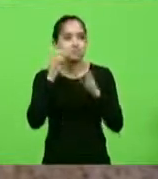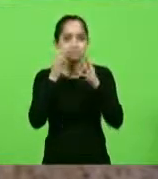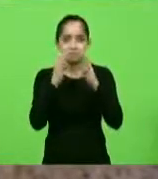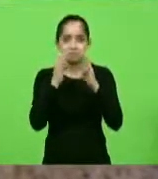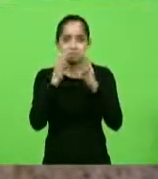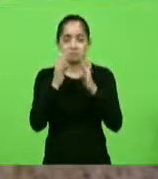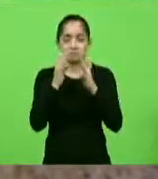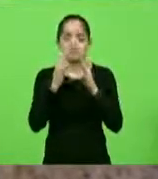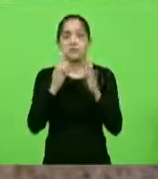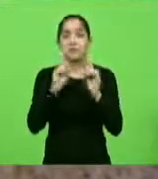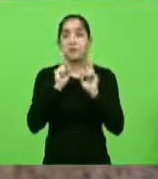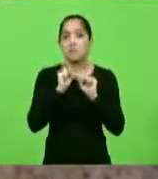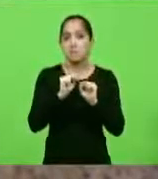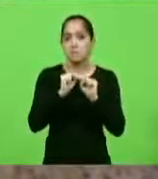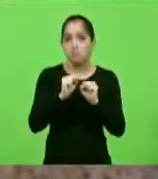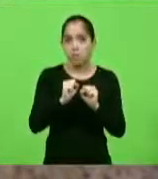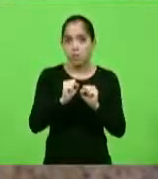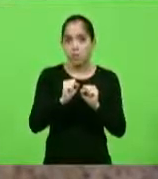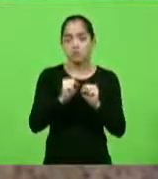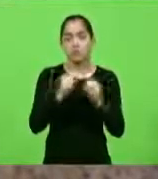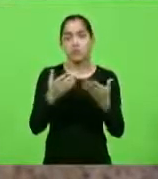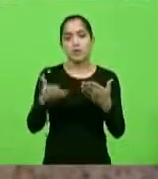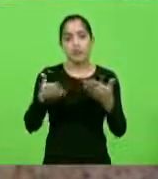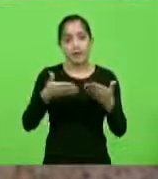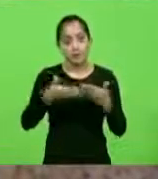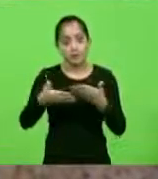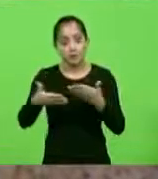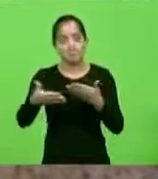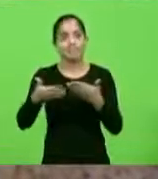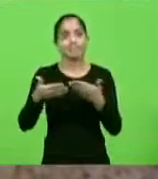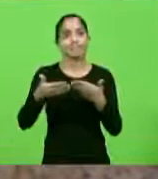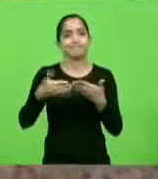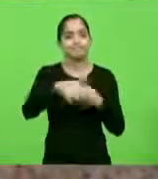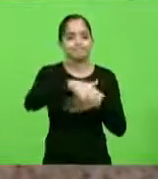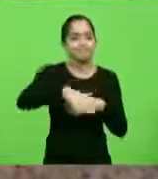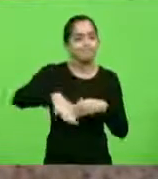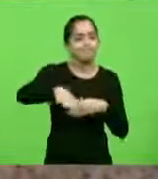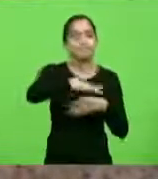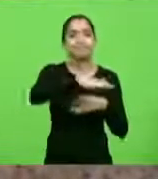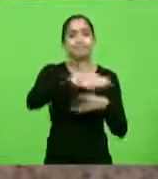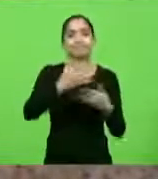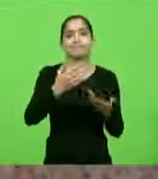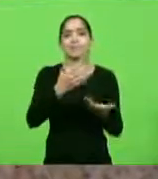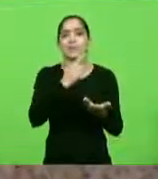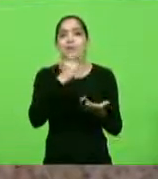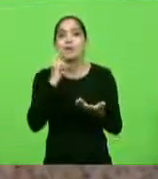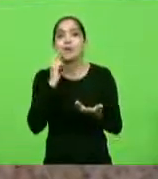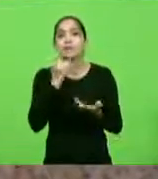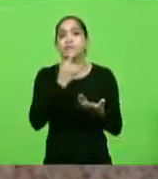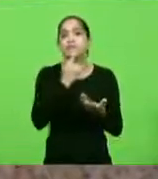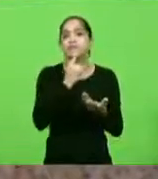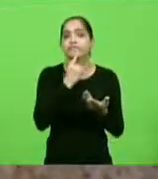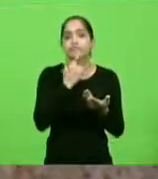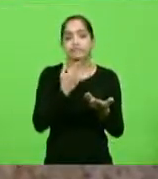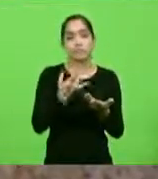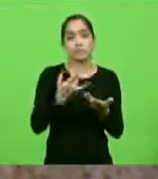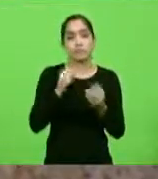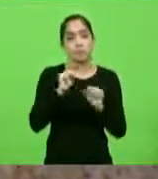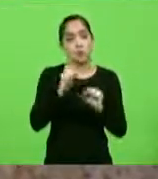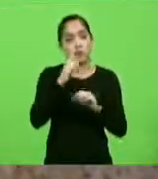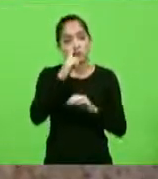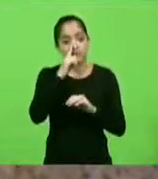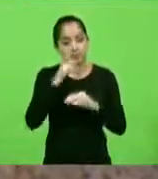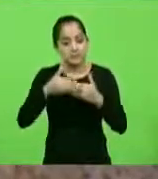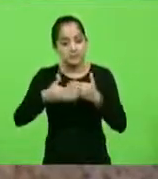Nós corremos o risco de sair dessa crise sem um setor de bares e restaurantes, é isso que a gente está correndo esse risco,